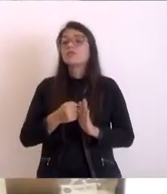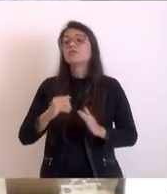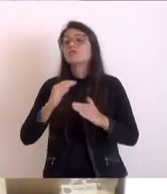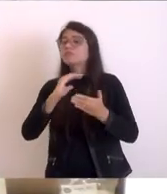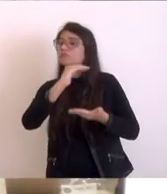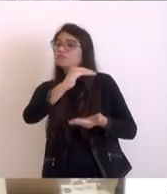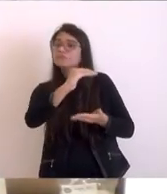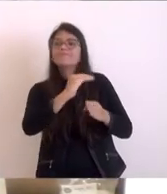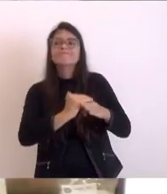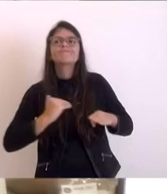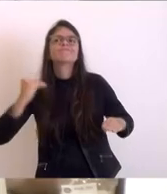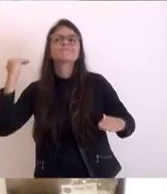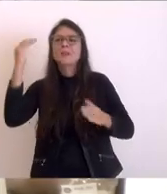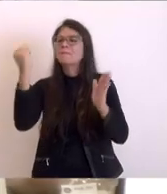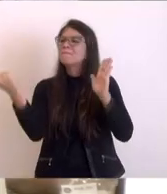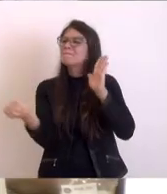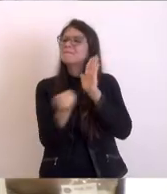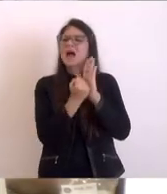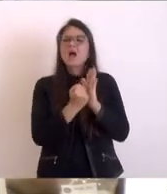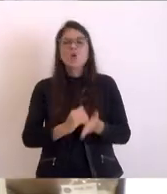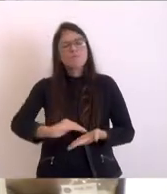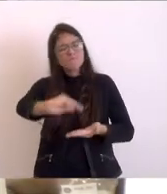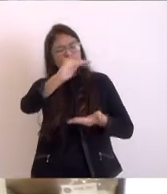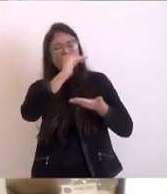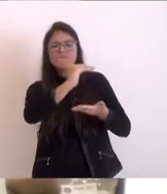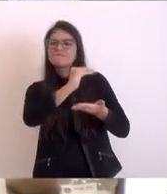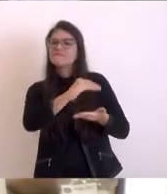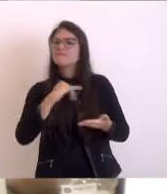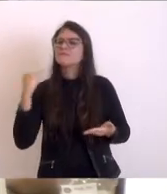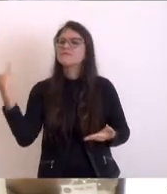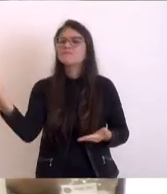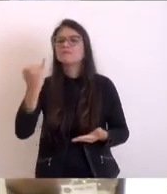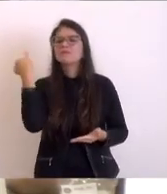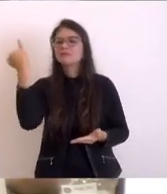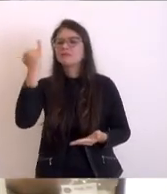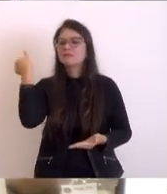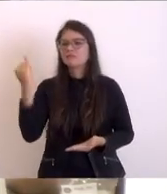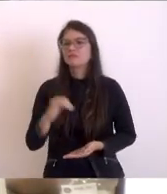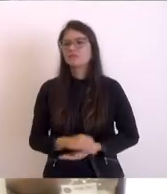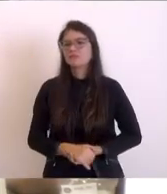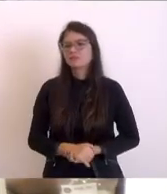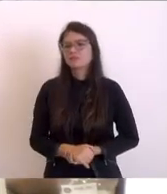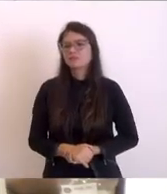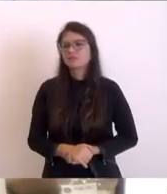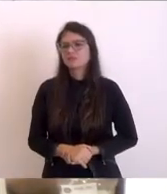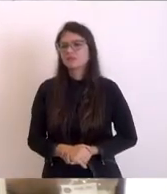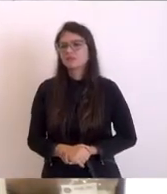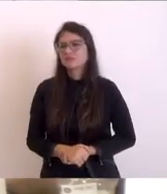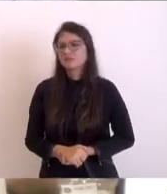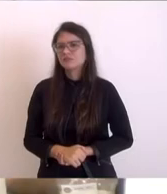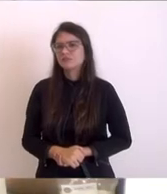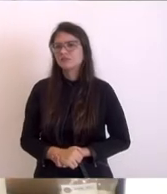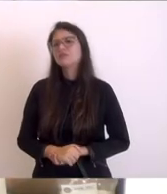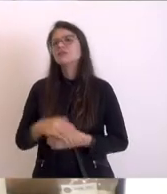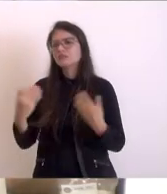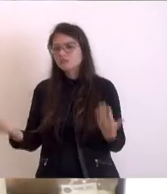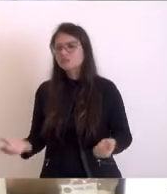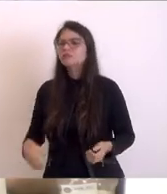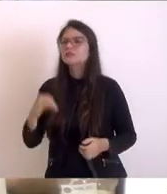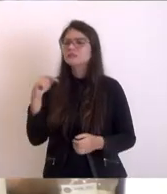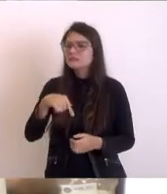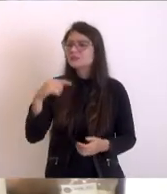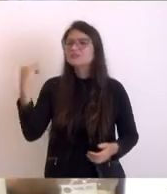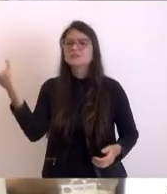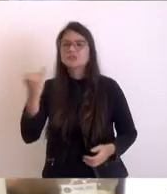para o Estado do Rio de Janeiro. Nós estamos falando de algo que extrapola o imediatismo e consegue